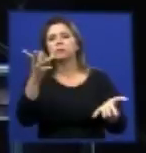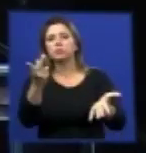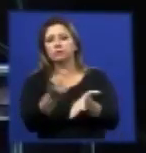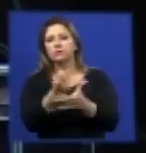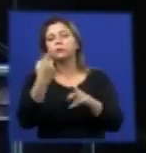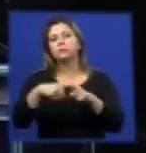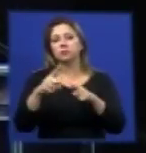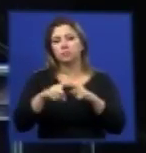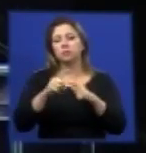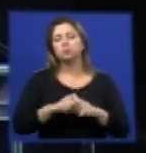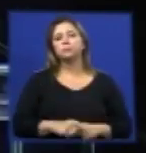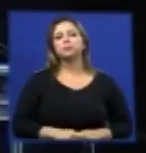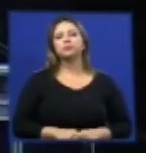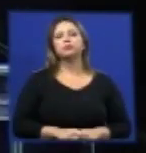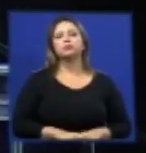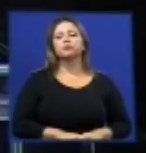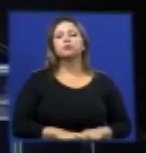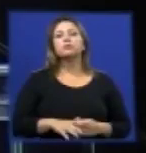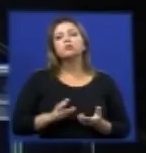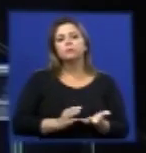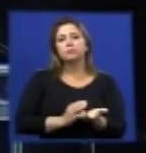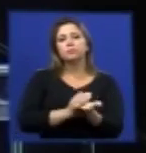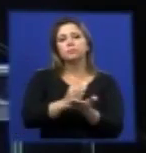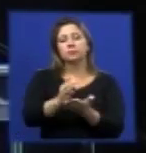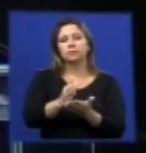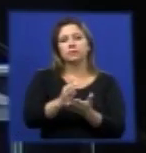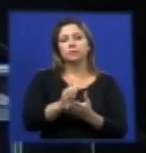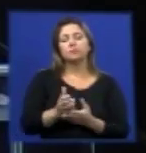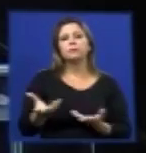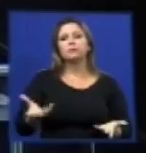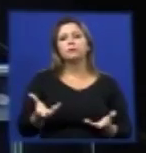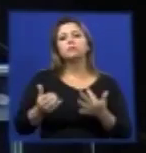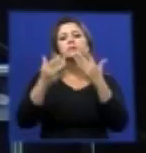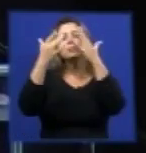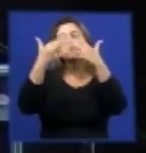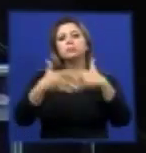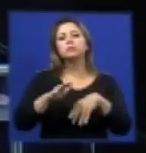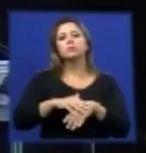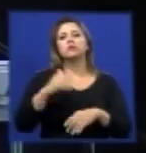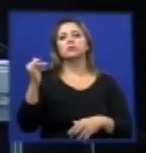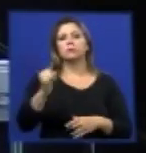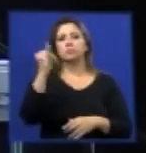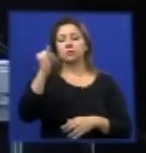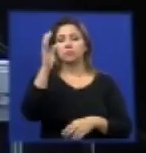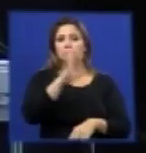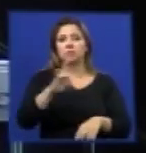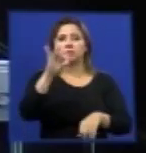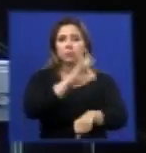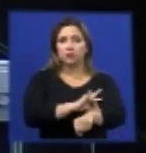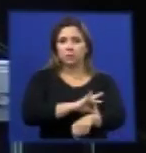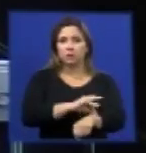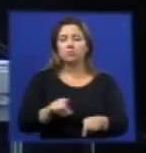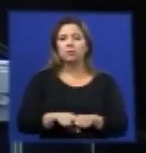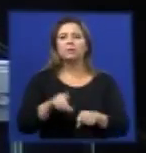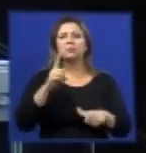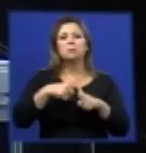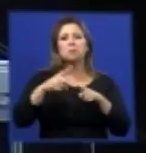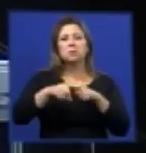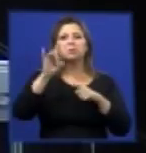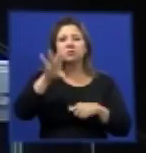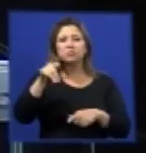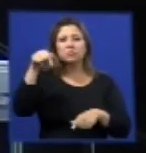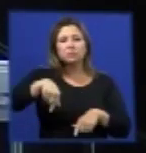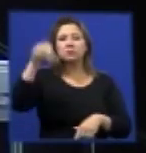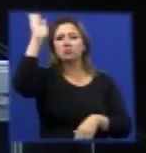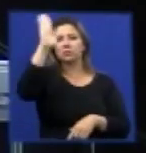Bem, inicialmente eu gostaria de salientar que a dengue não é um problema só do Brasil. É um